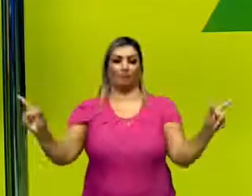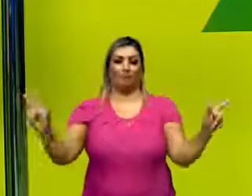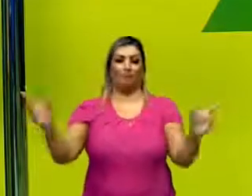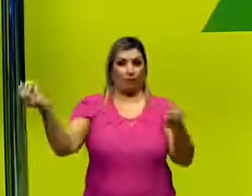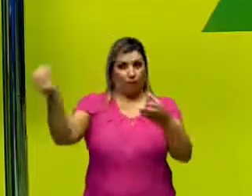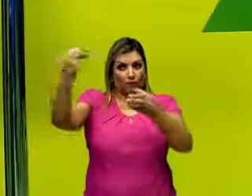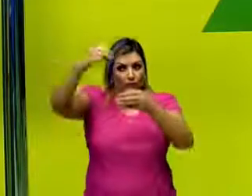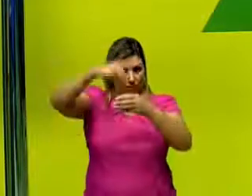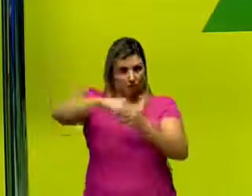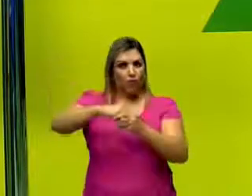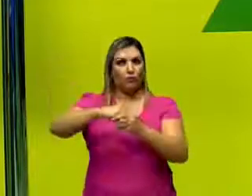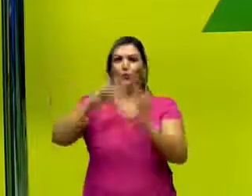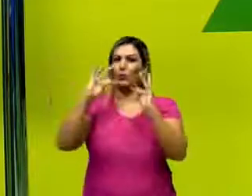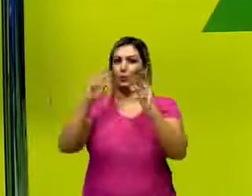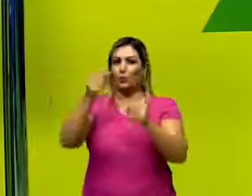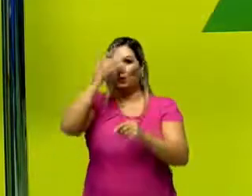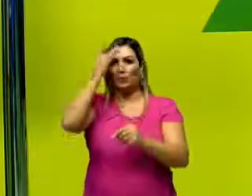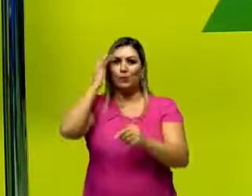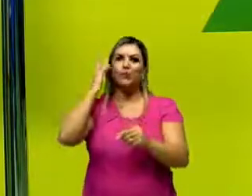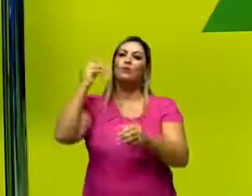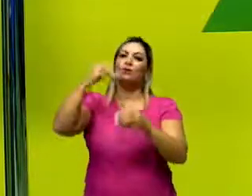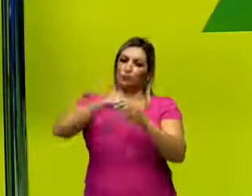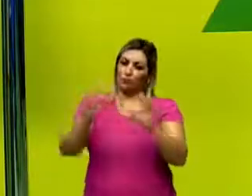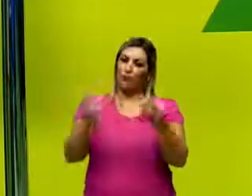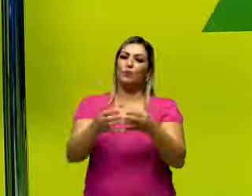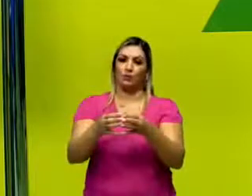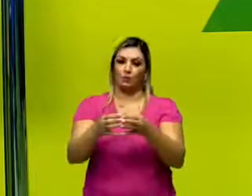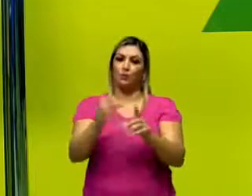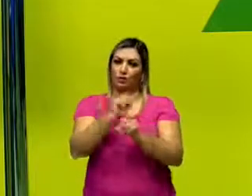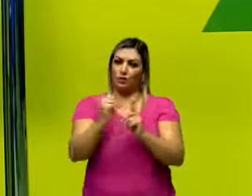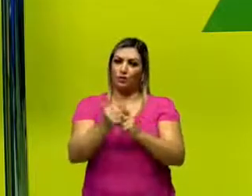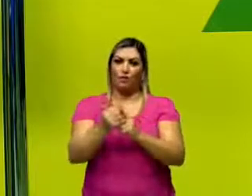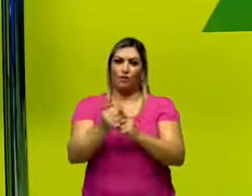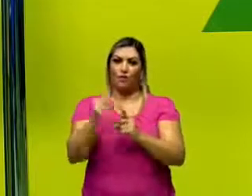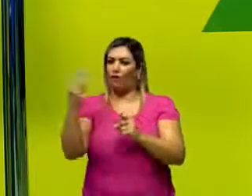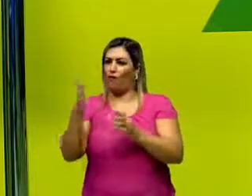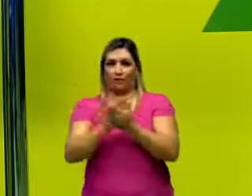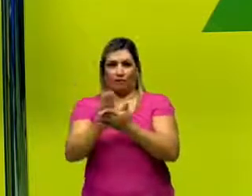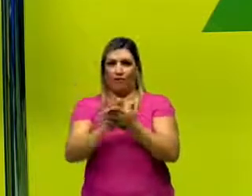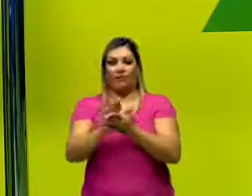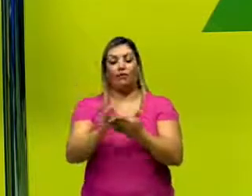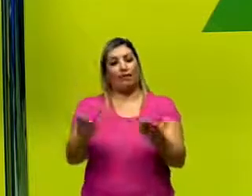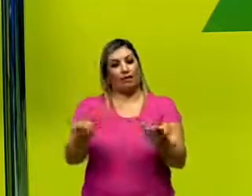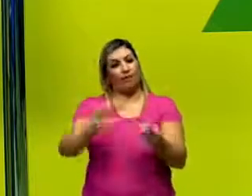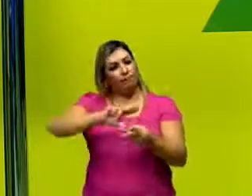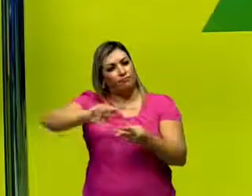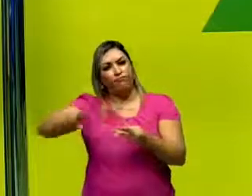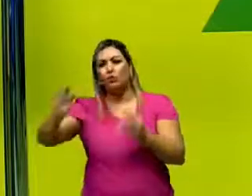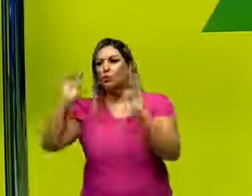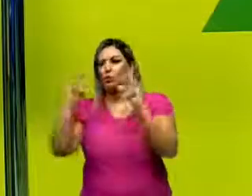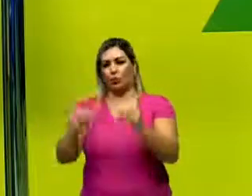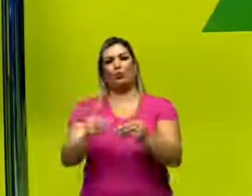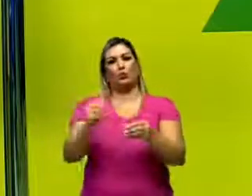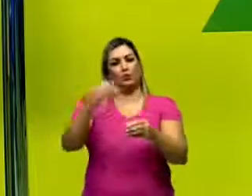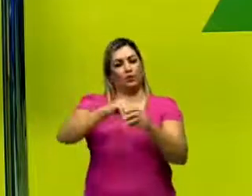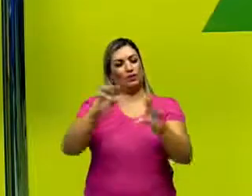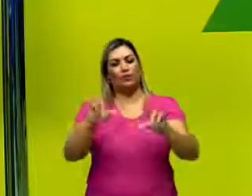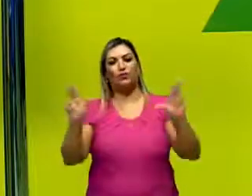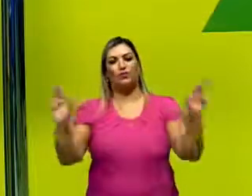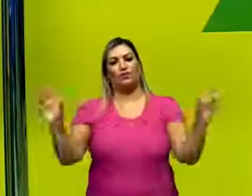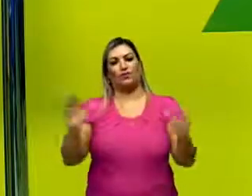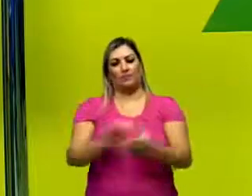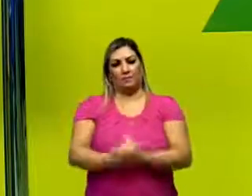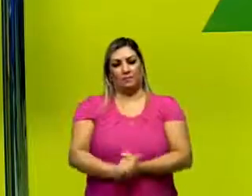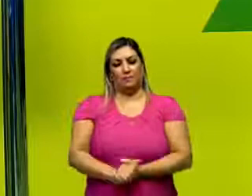englobar todas aquelas pessoas dentro daquele grupo social, sem exceção. O caráter da generalidade vai ser esses fenômenos